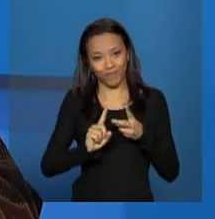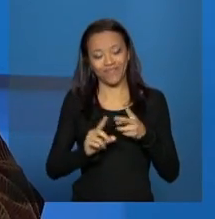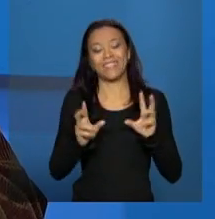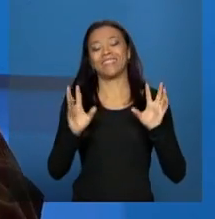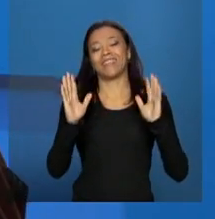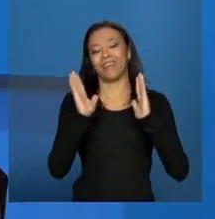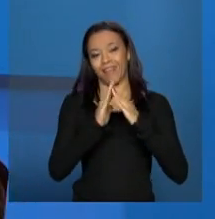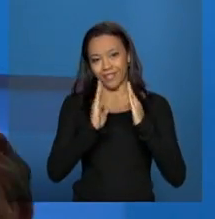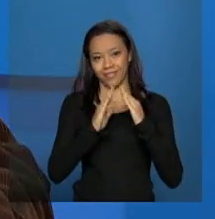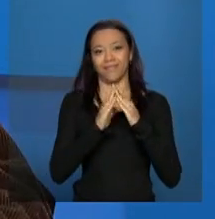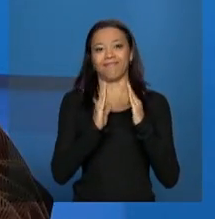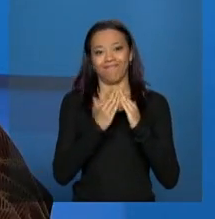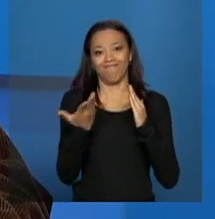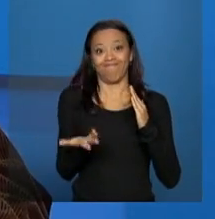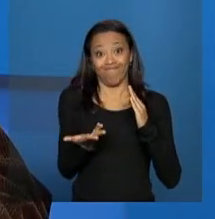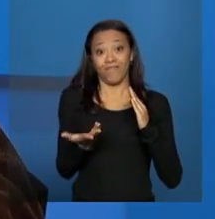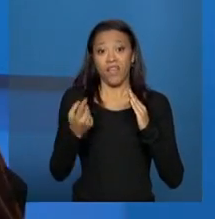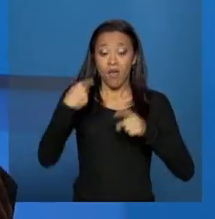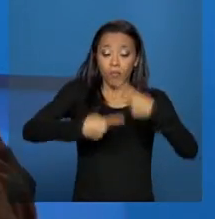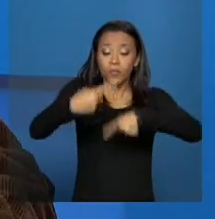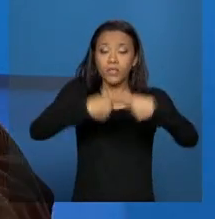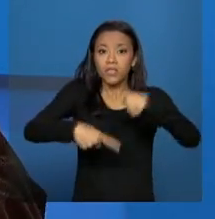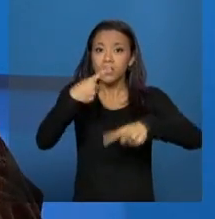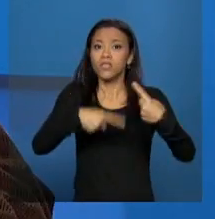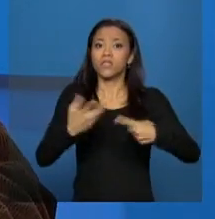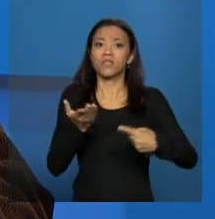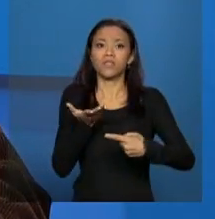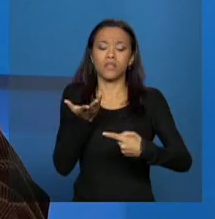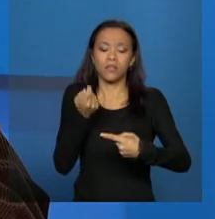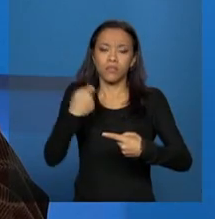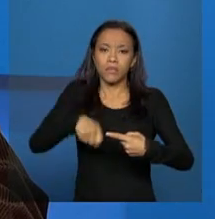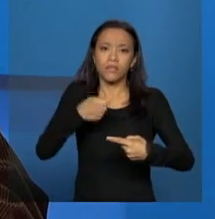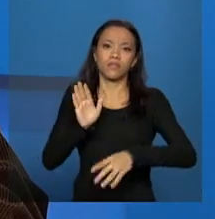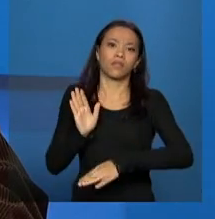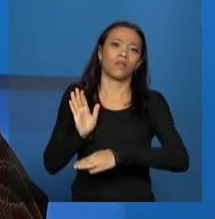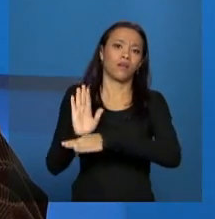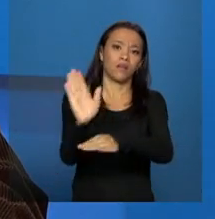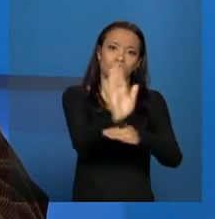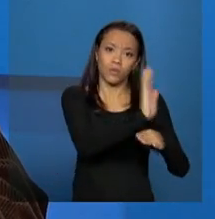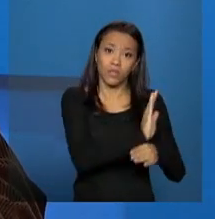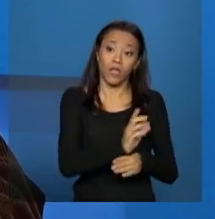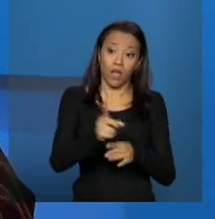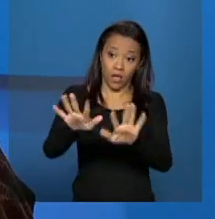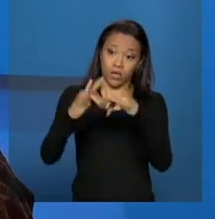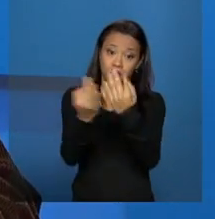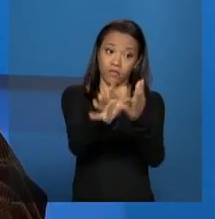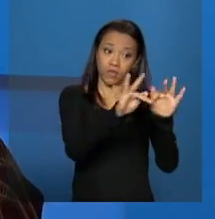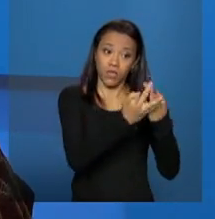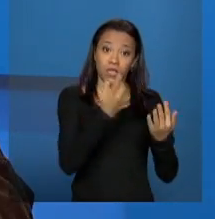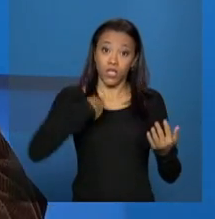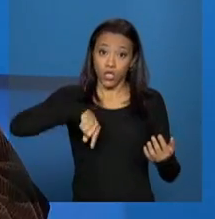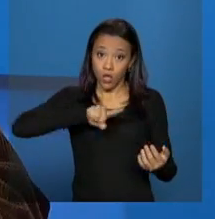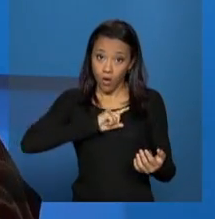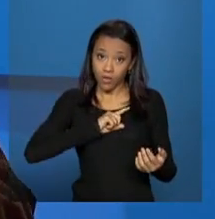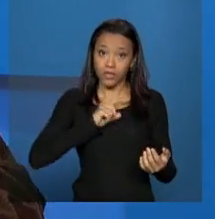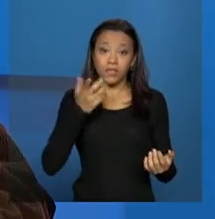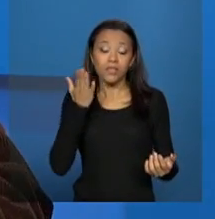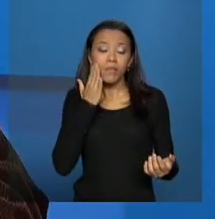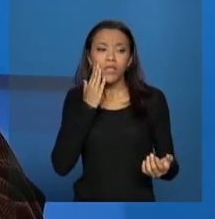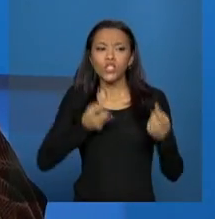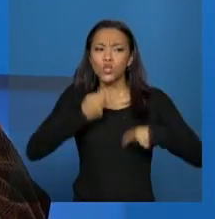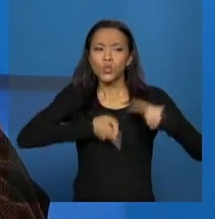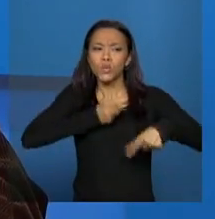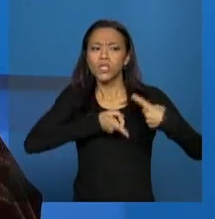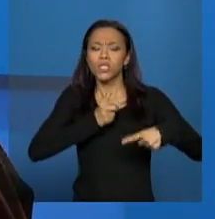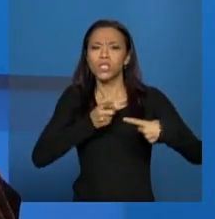são coisas que são políticas que são afetas, que se passam, né, pela necessidade das famílias e que nós precisamos estar discutindo isso